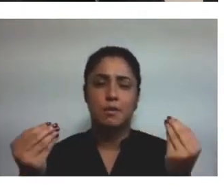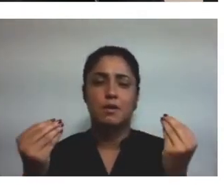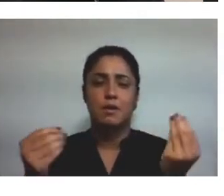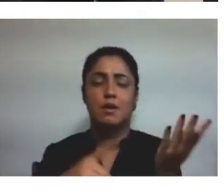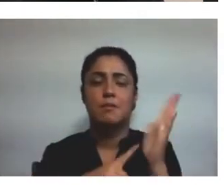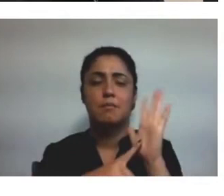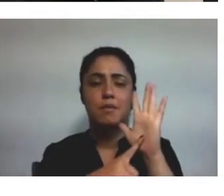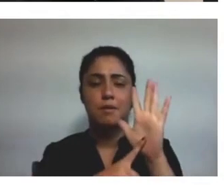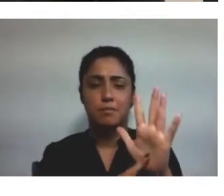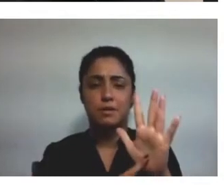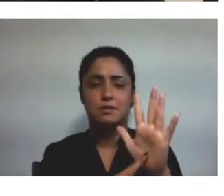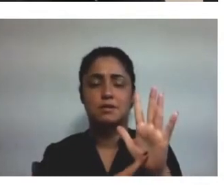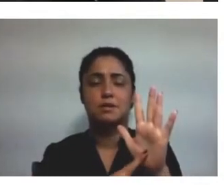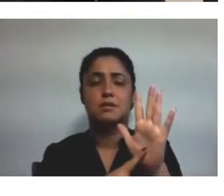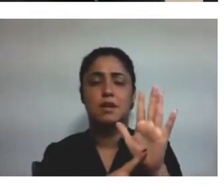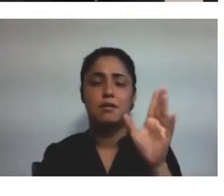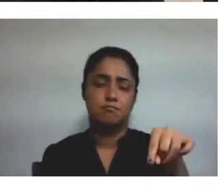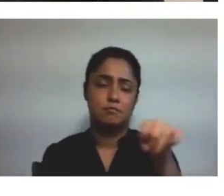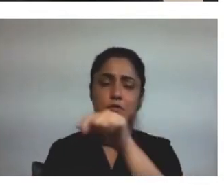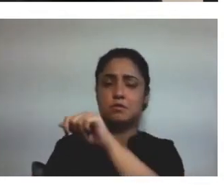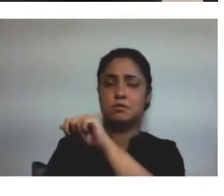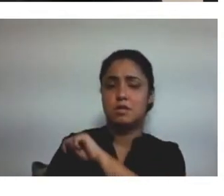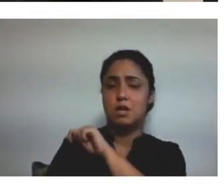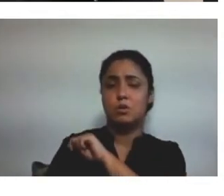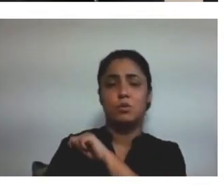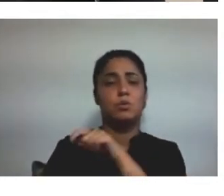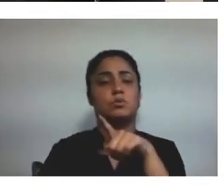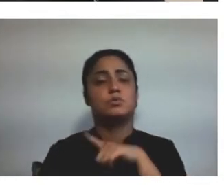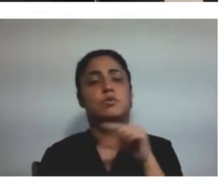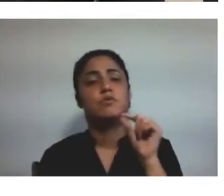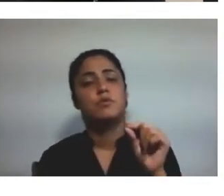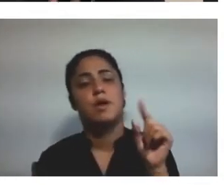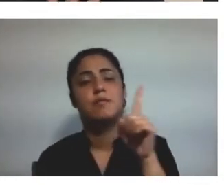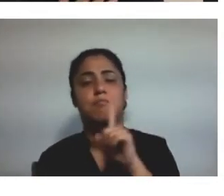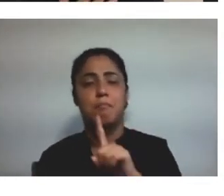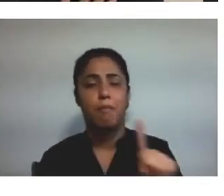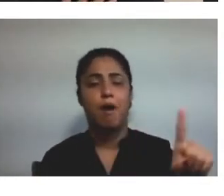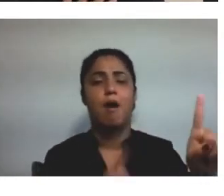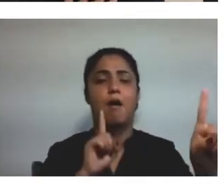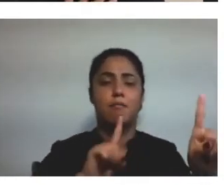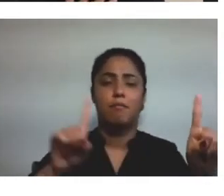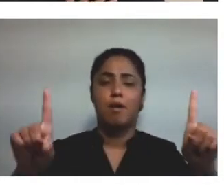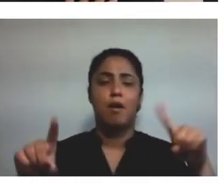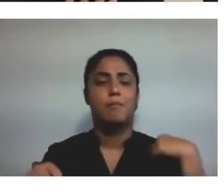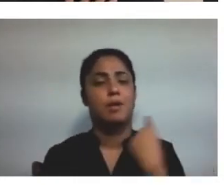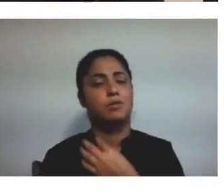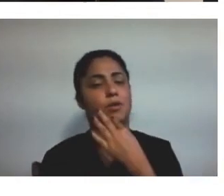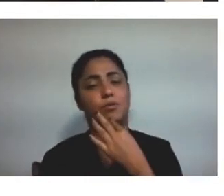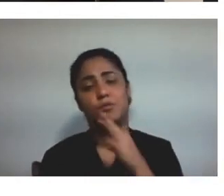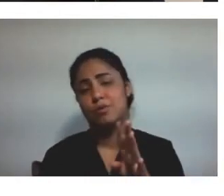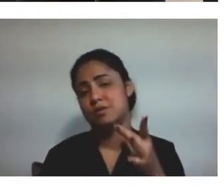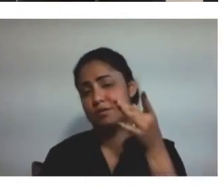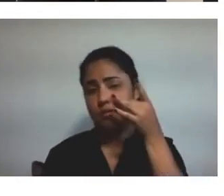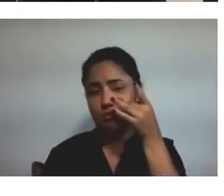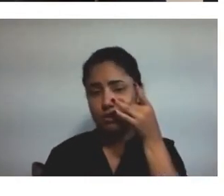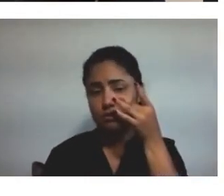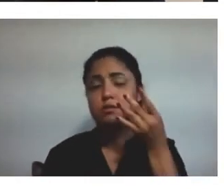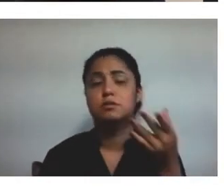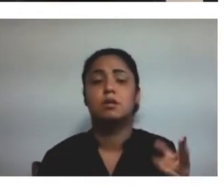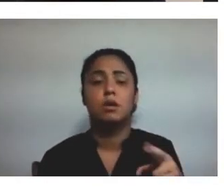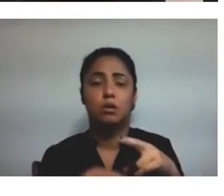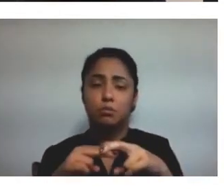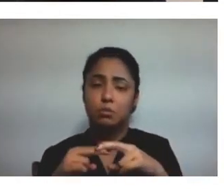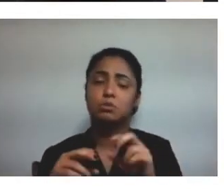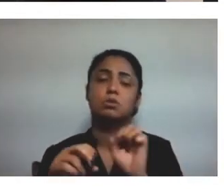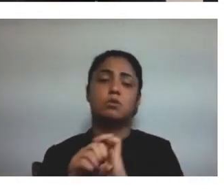aos alunos, porque nós tivemos alunos que entraram e saíram da instituição sem que nós conhecêssemos presencialmente, né? Por conta de todo o